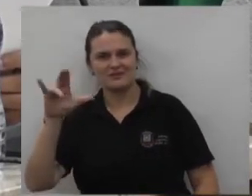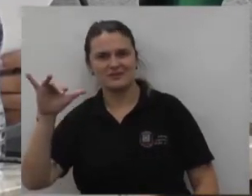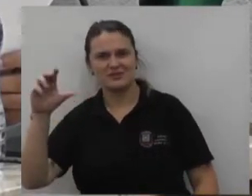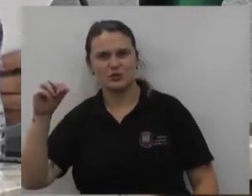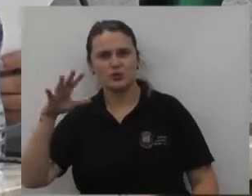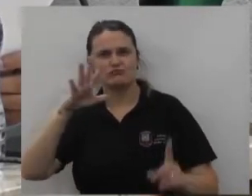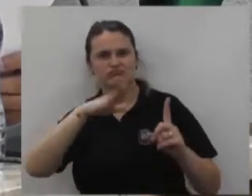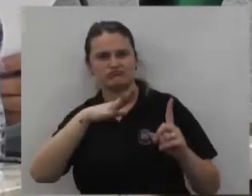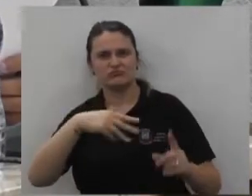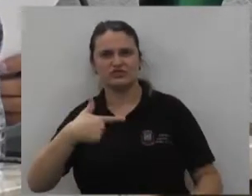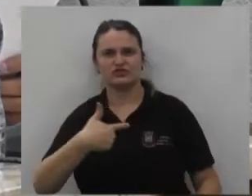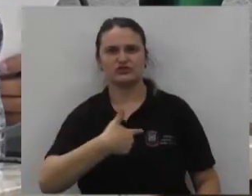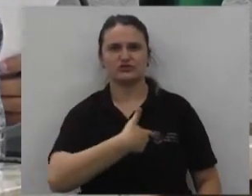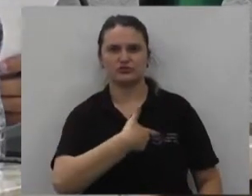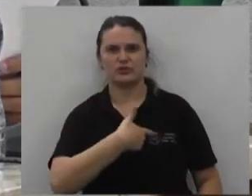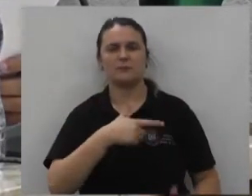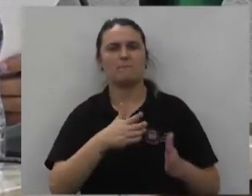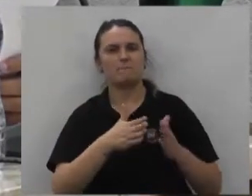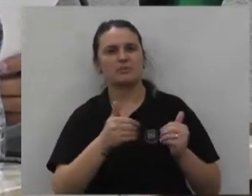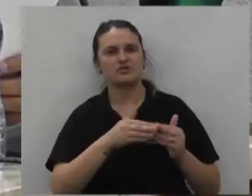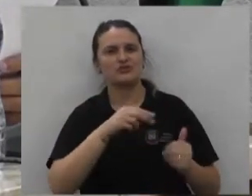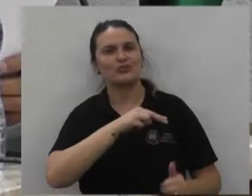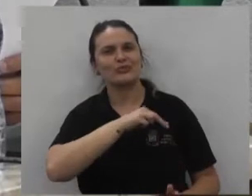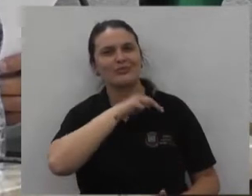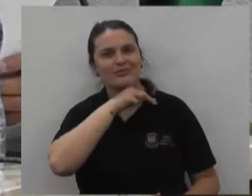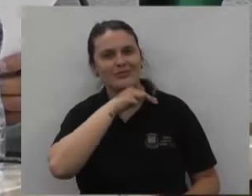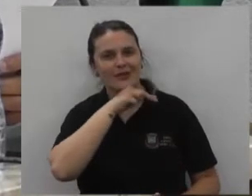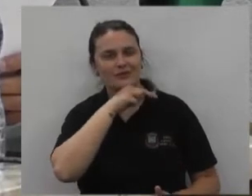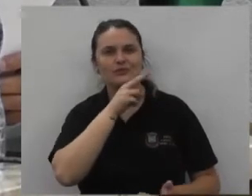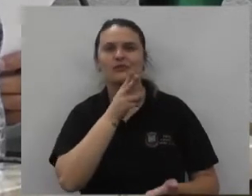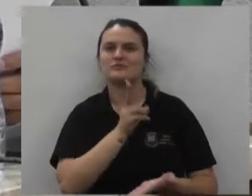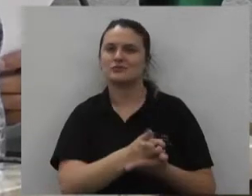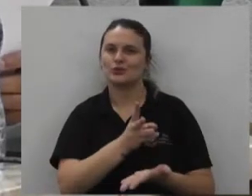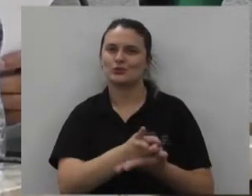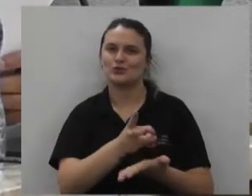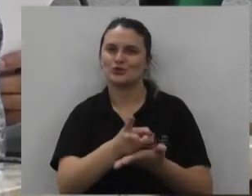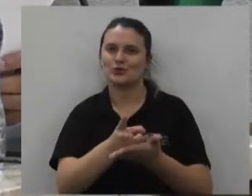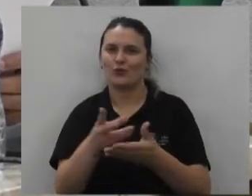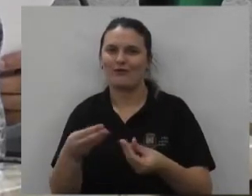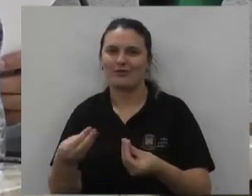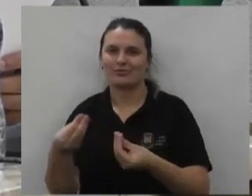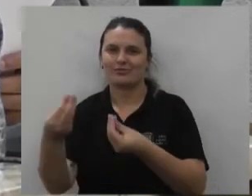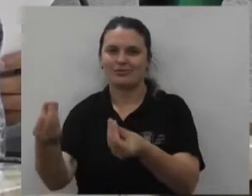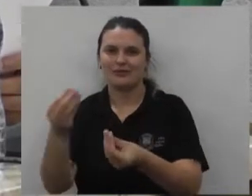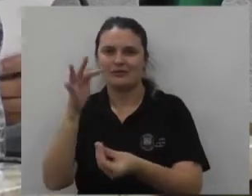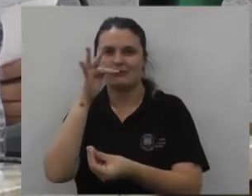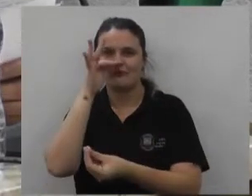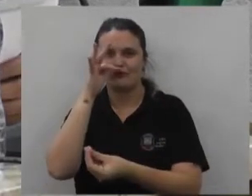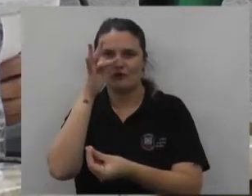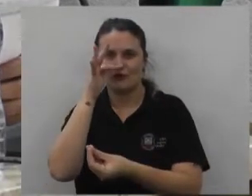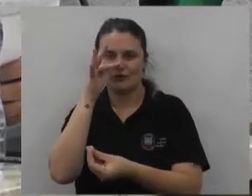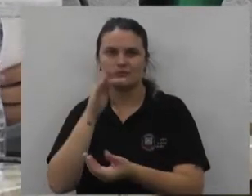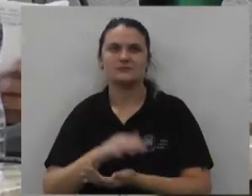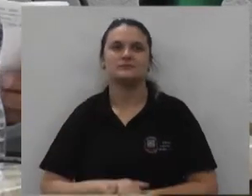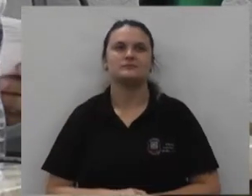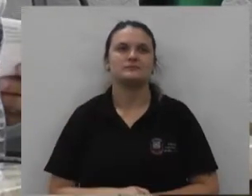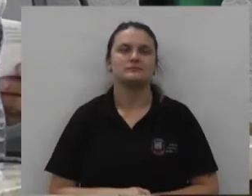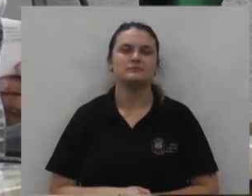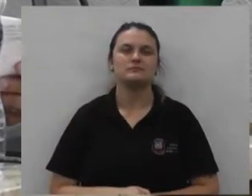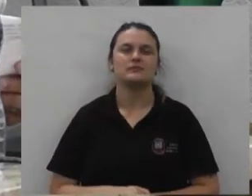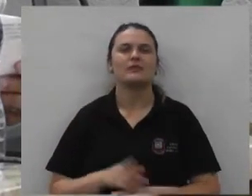antes de morrer pediu a um dos netos para que a tradição de levar flores ao busto de Vargas tivesse continuidade